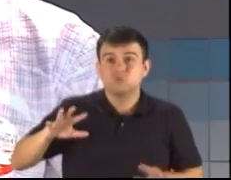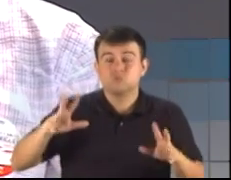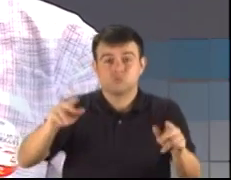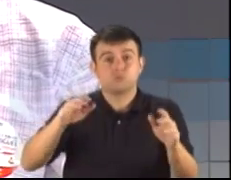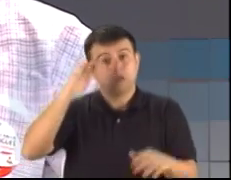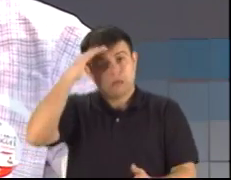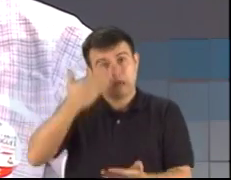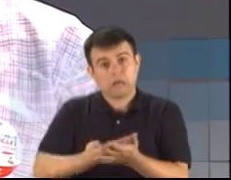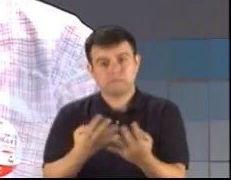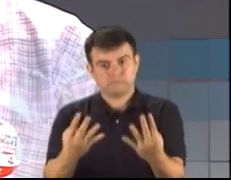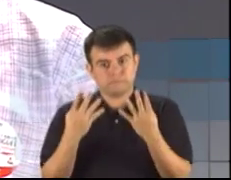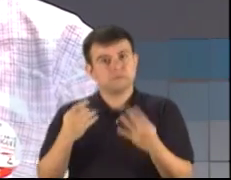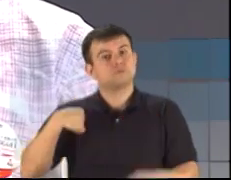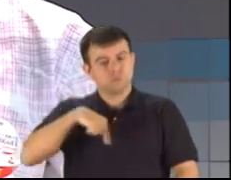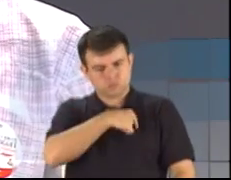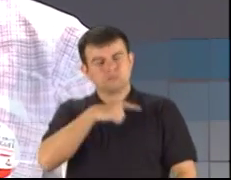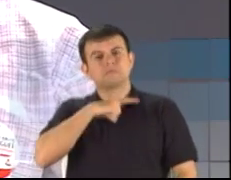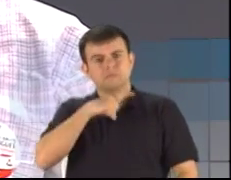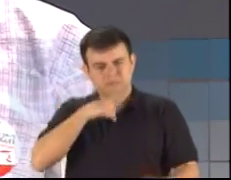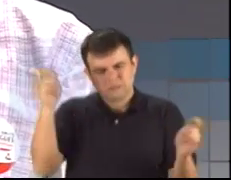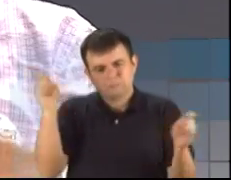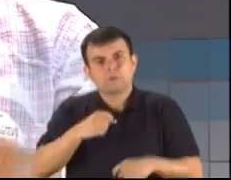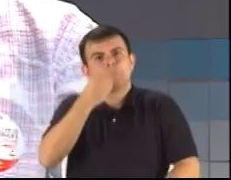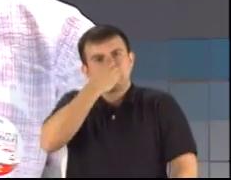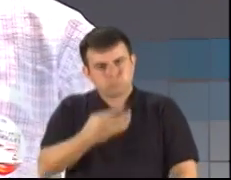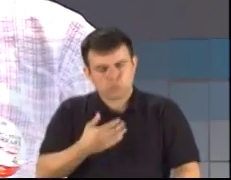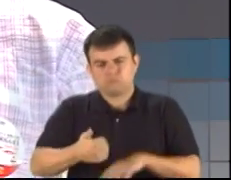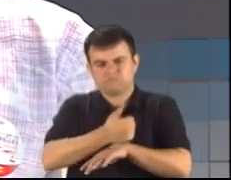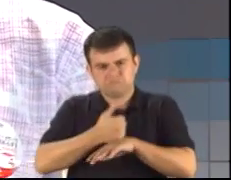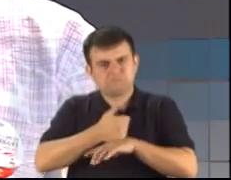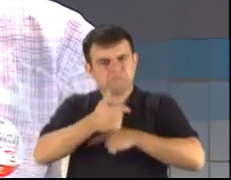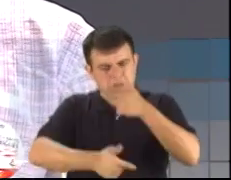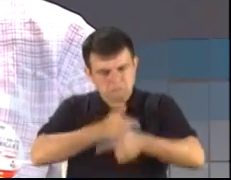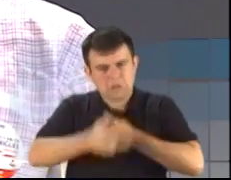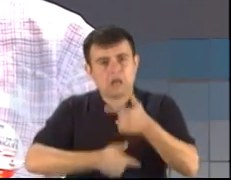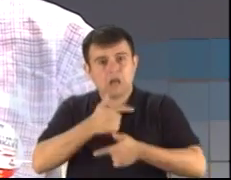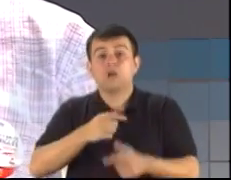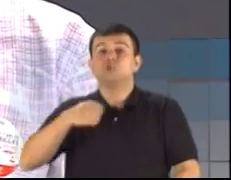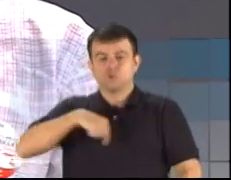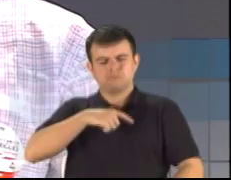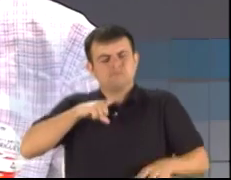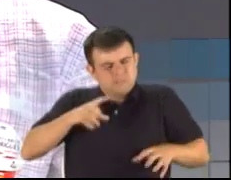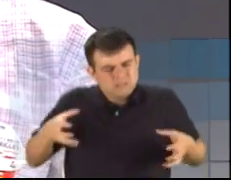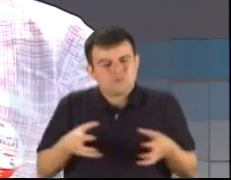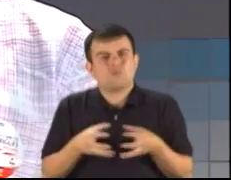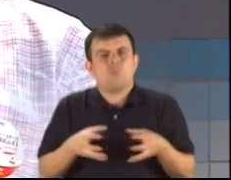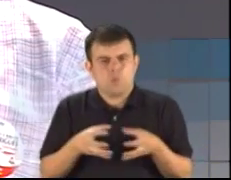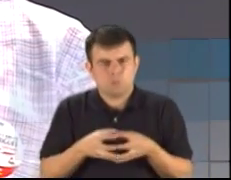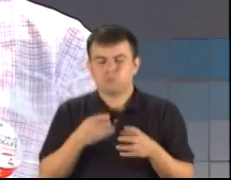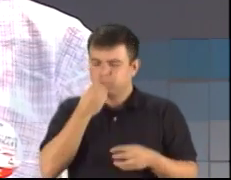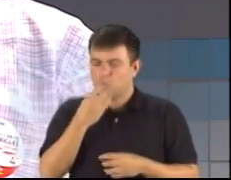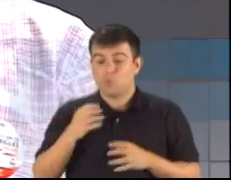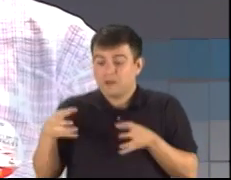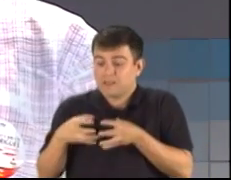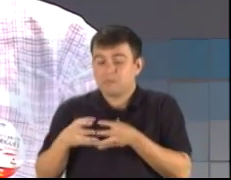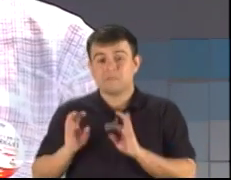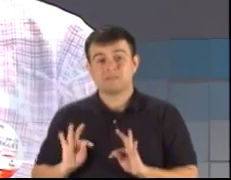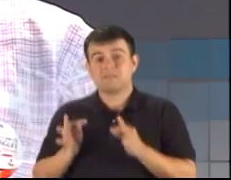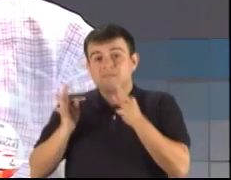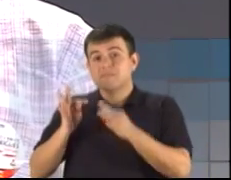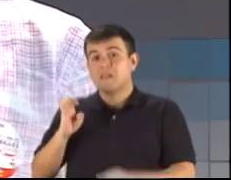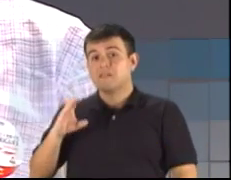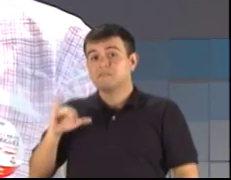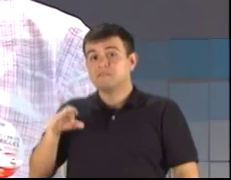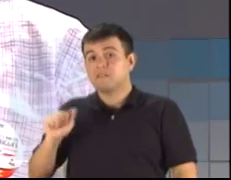temos a capacidade de fazer uma boa gestão, nós temos sim uma equipe qualificada, uma equipe técnica para gerar